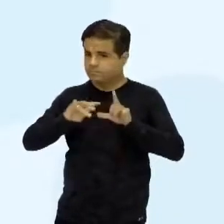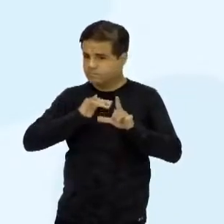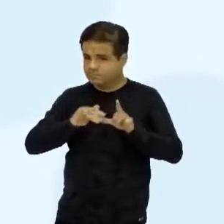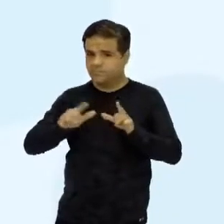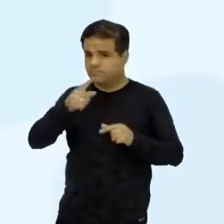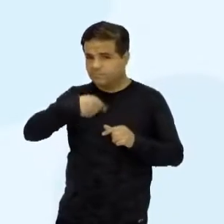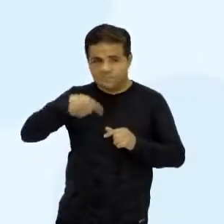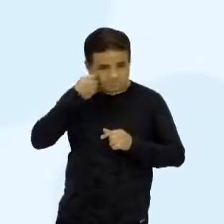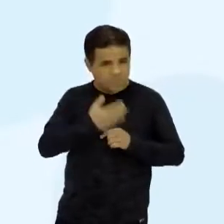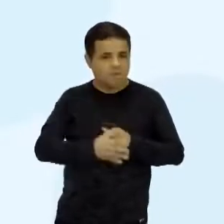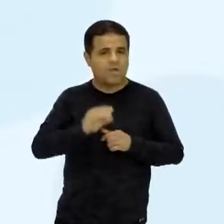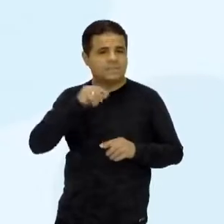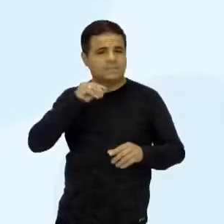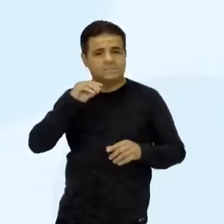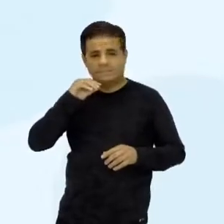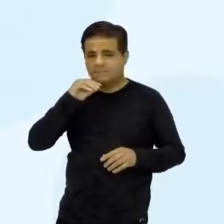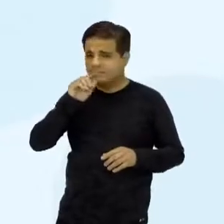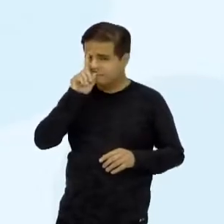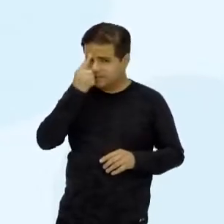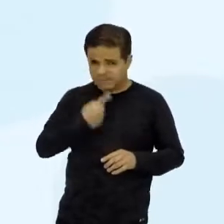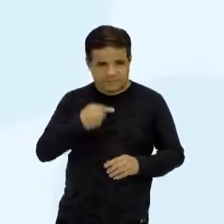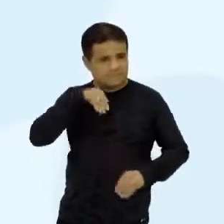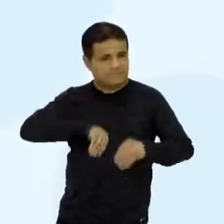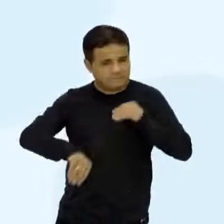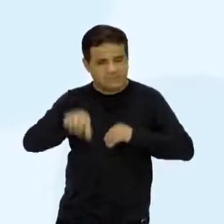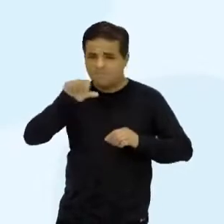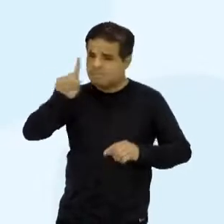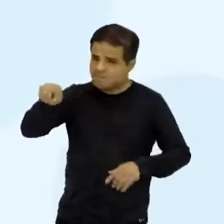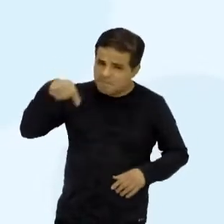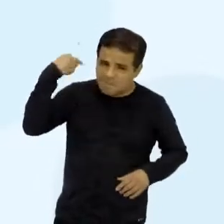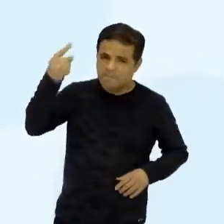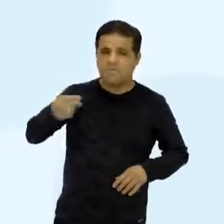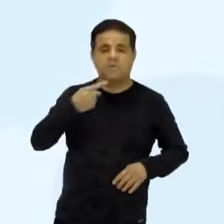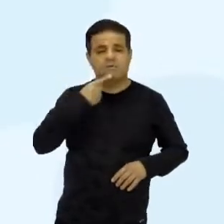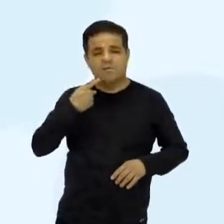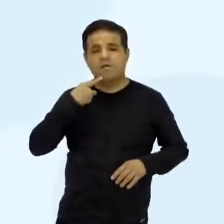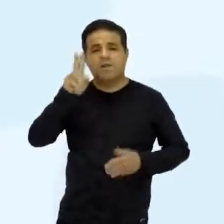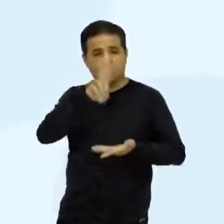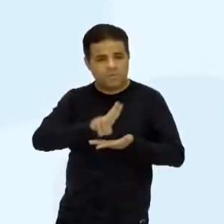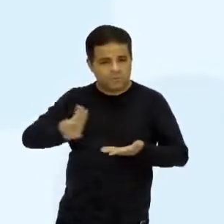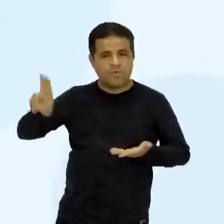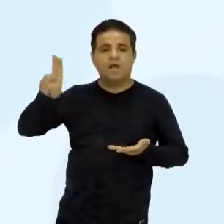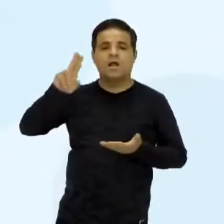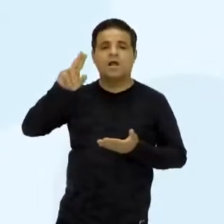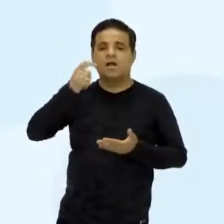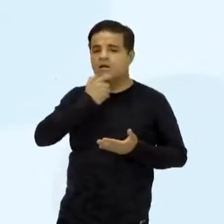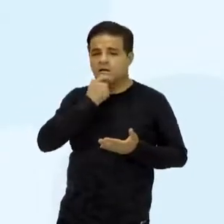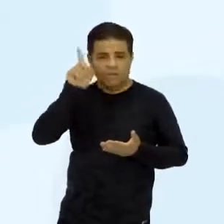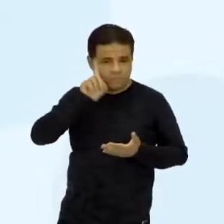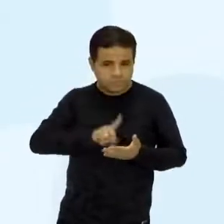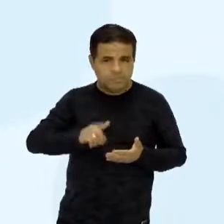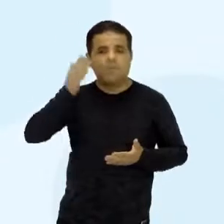depressão ainda mais graves. Aí começa a falar, a Universidade da Pensilvânia comprovou pela primeira vez uma